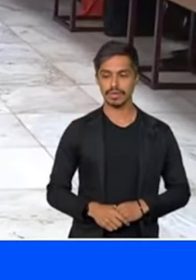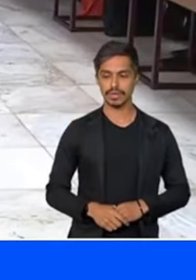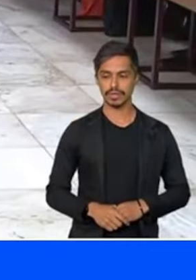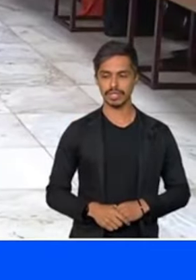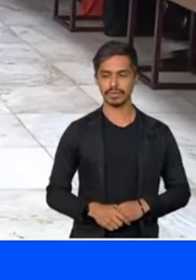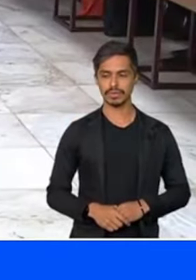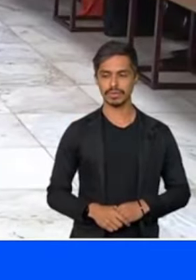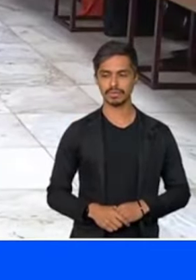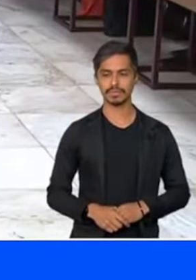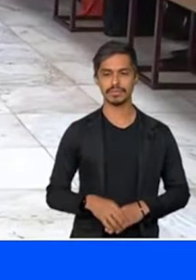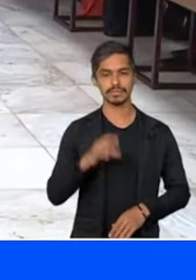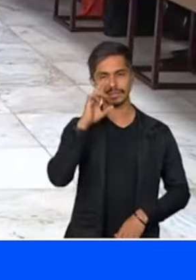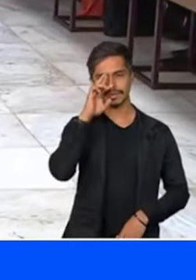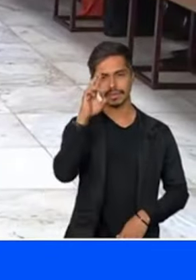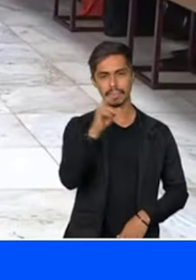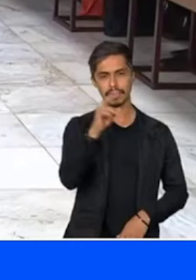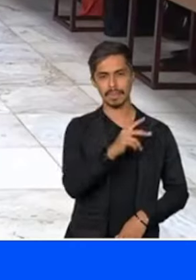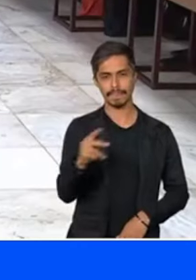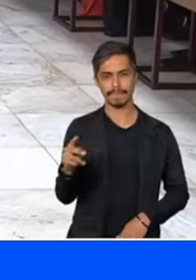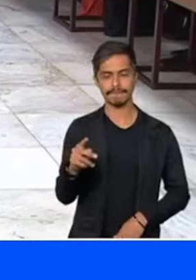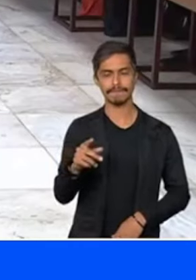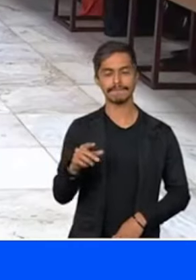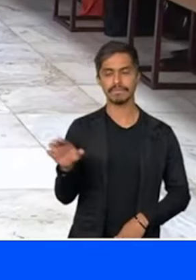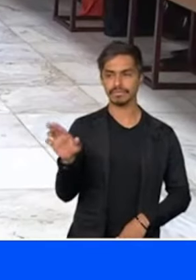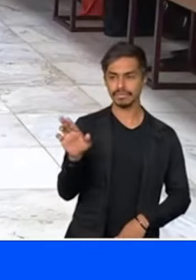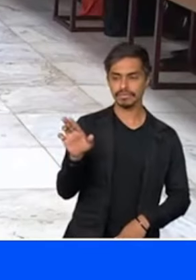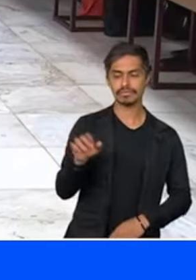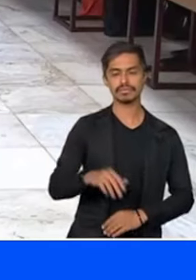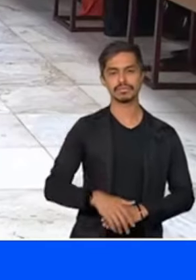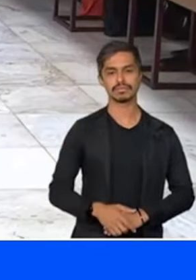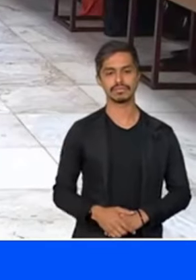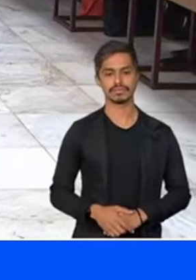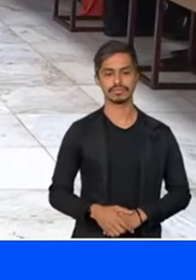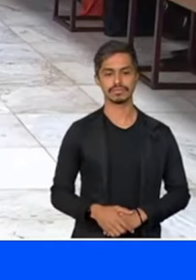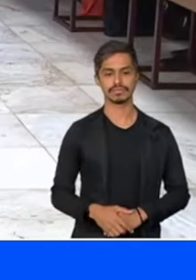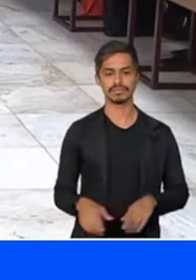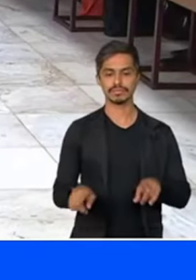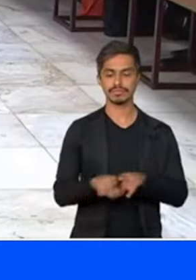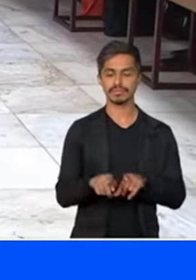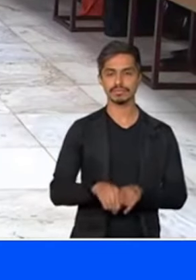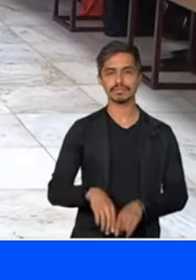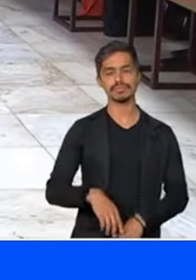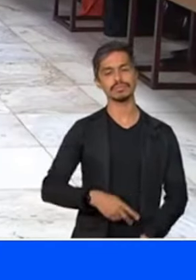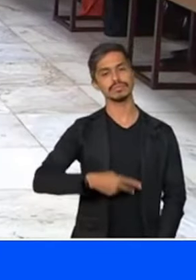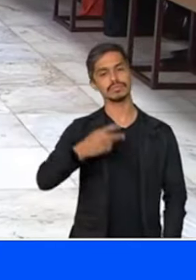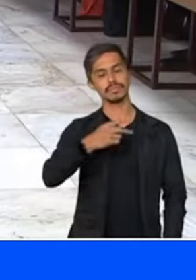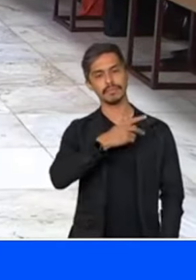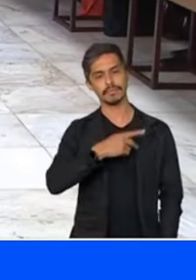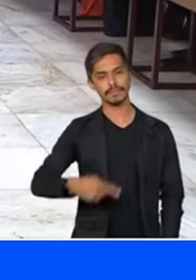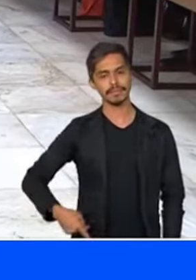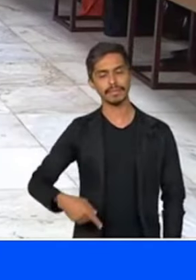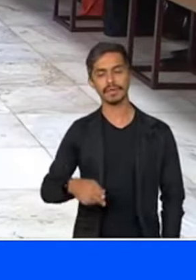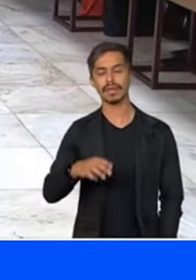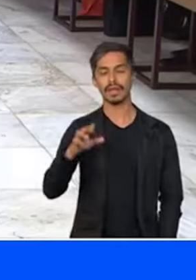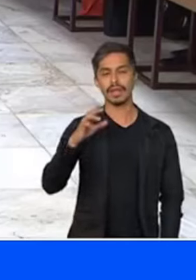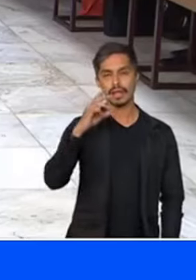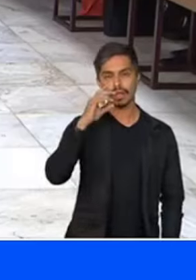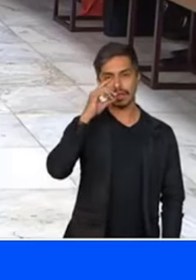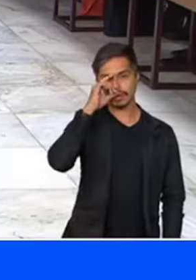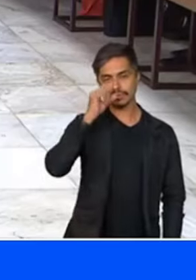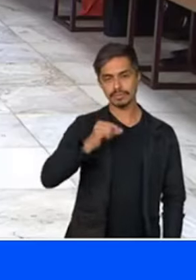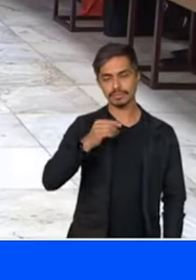Senhor presidente Lula Senhor vice-presidente, meu amigo Geraldo Alckmin